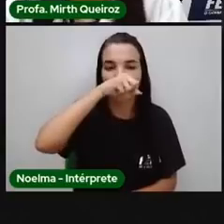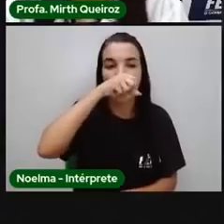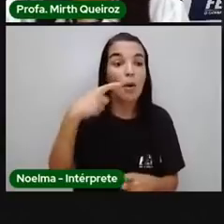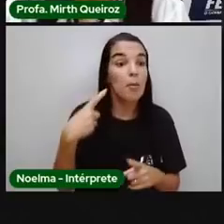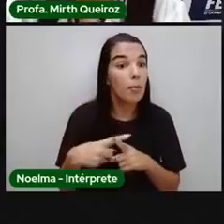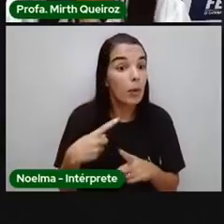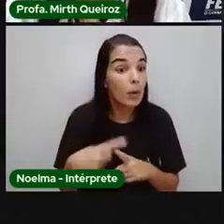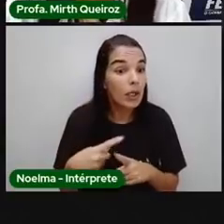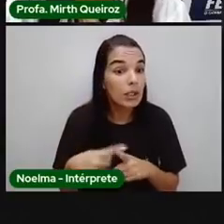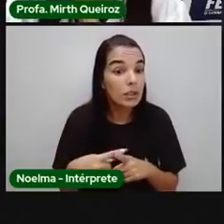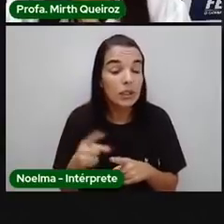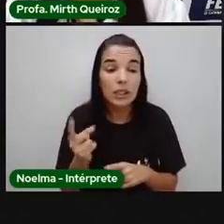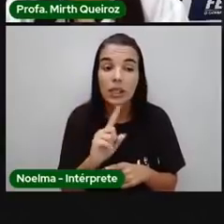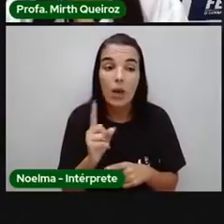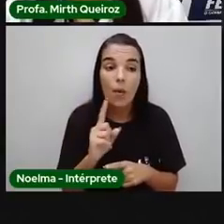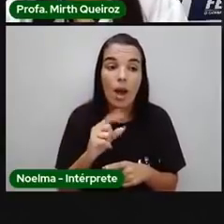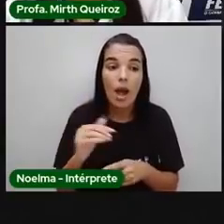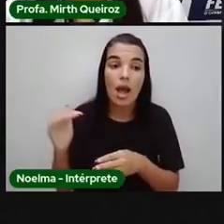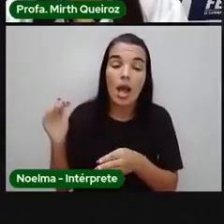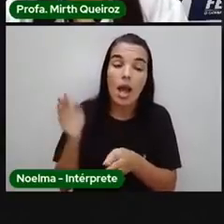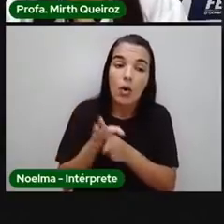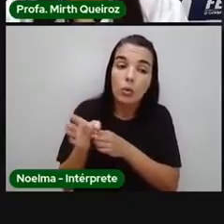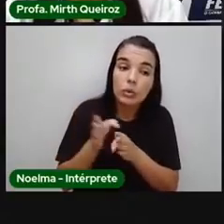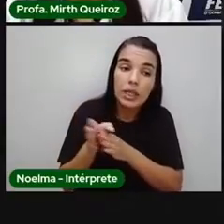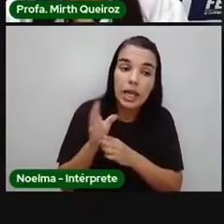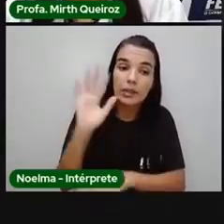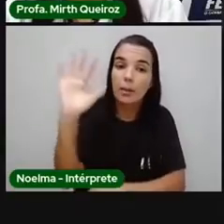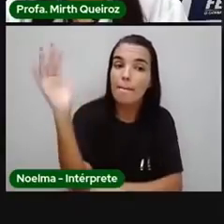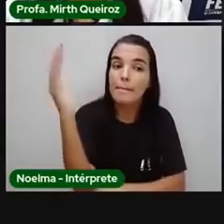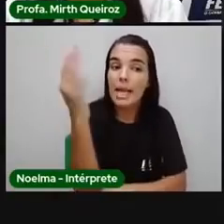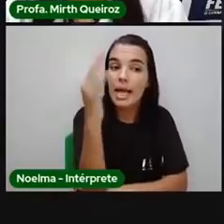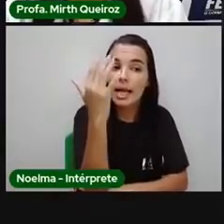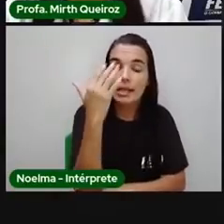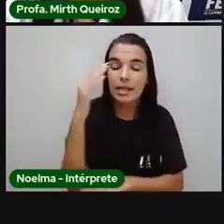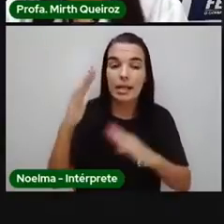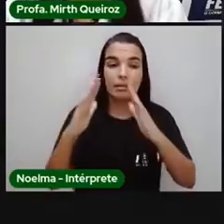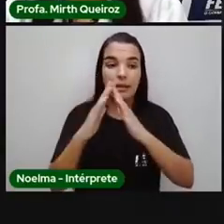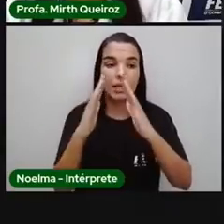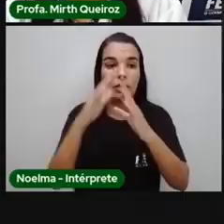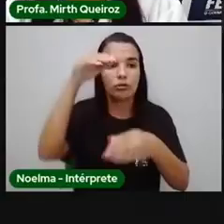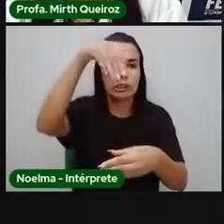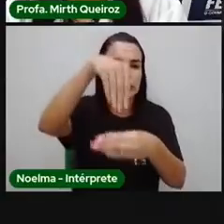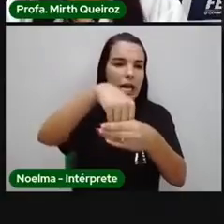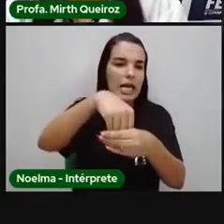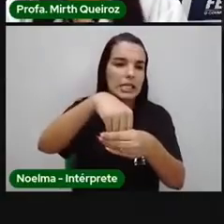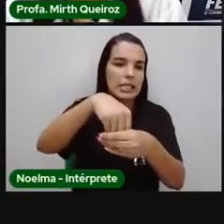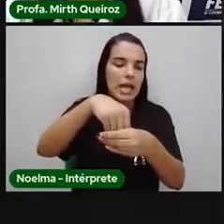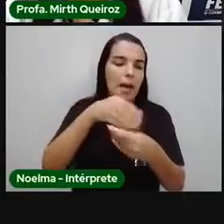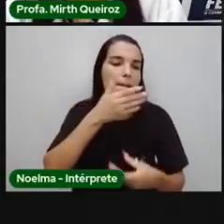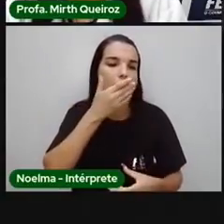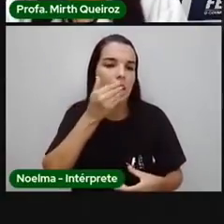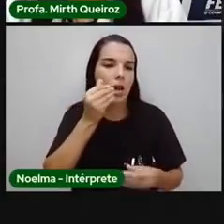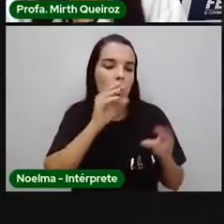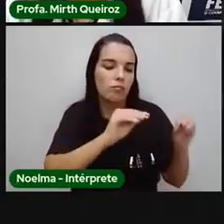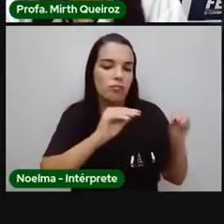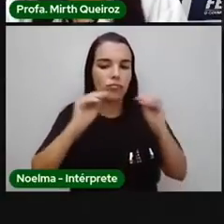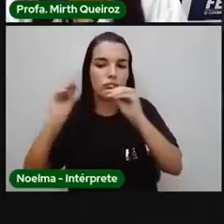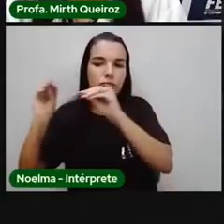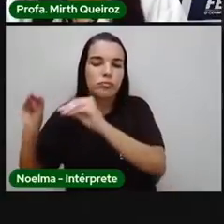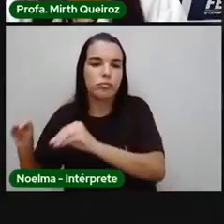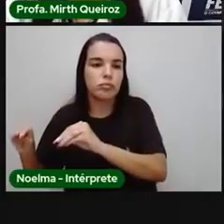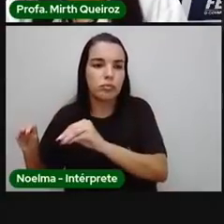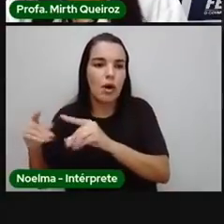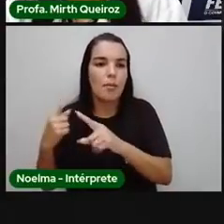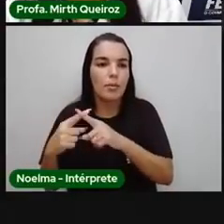plantas dentro de casa. Por quê? Porque durante a noite, as plantas, elas não realizam fotossíntese. Elas